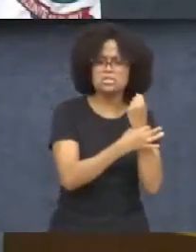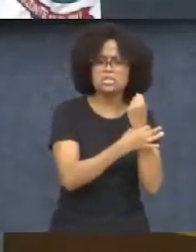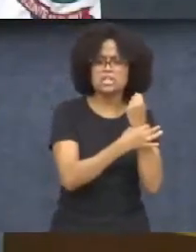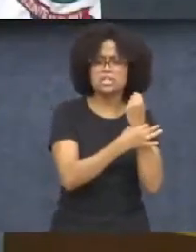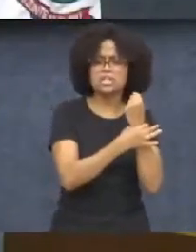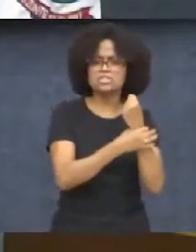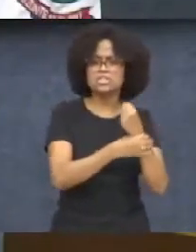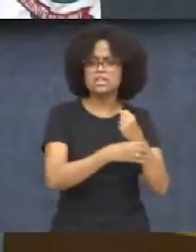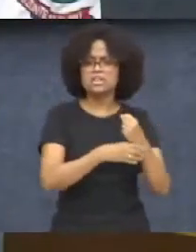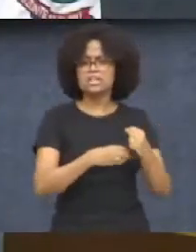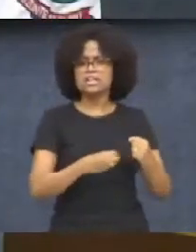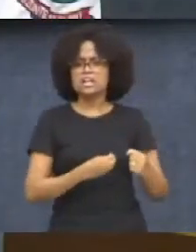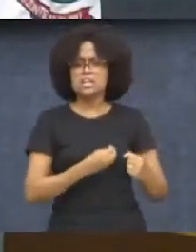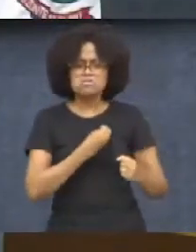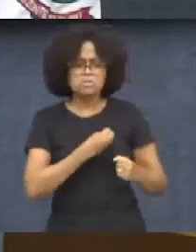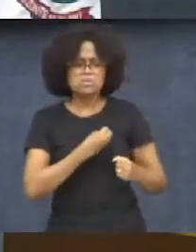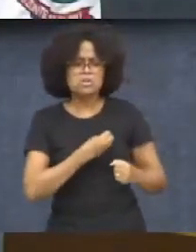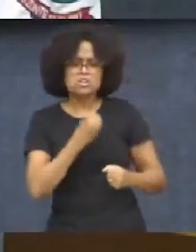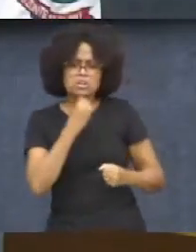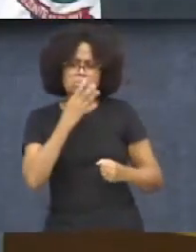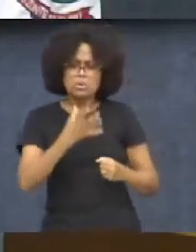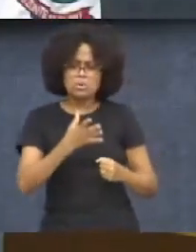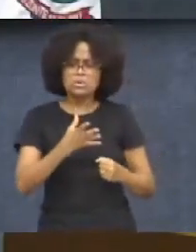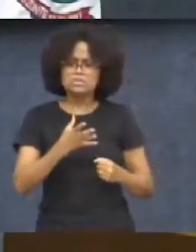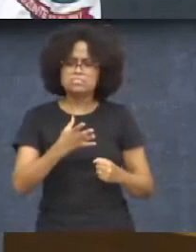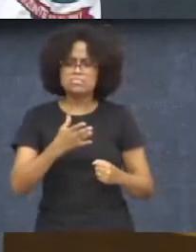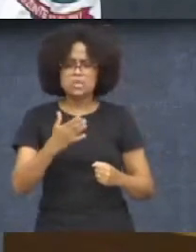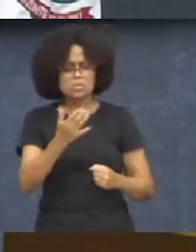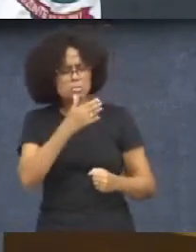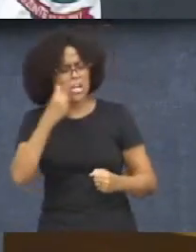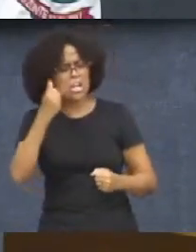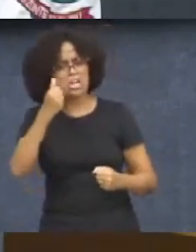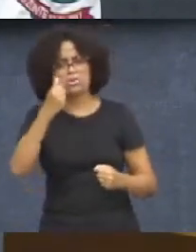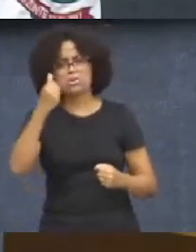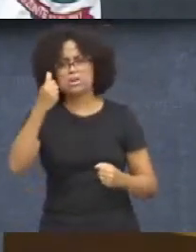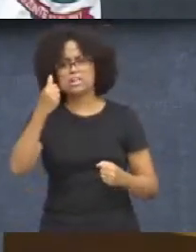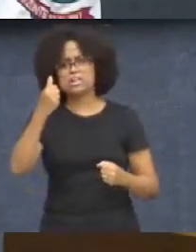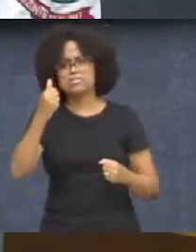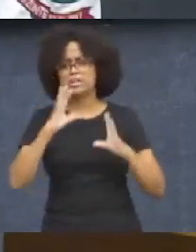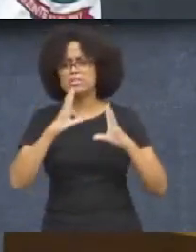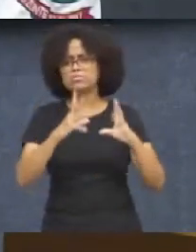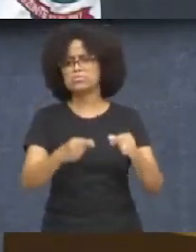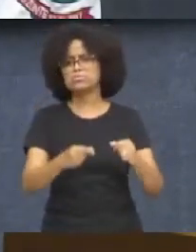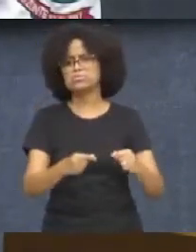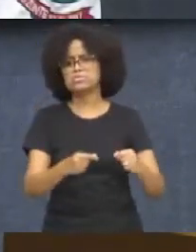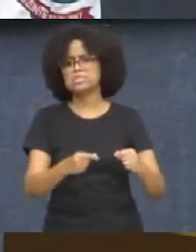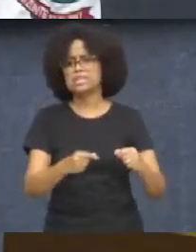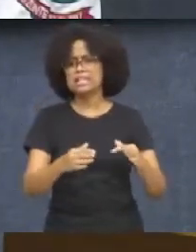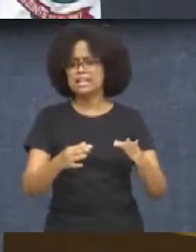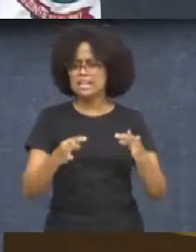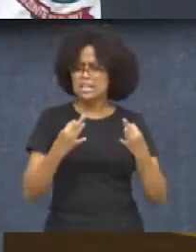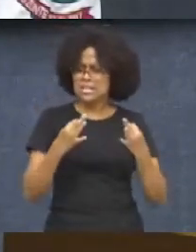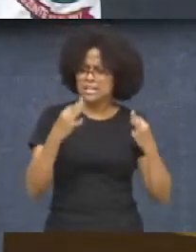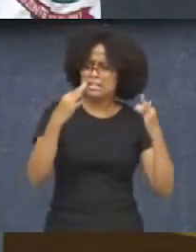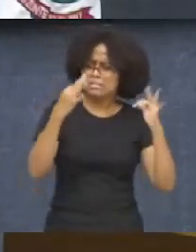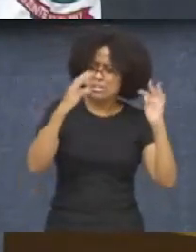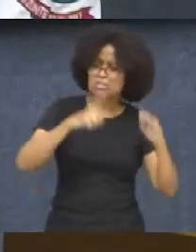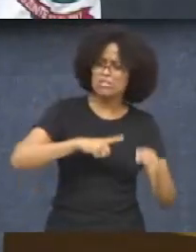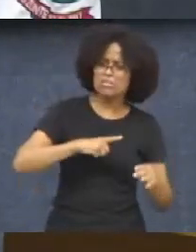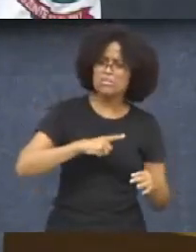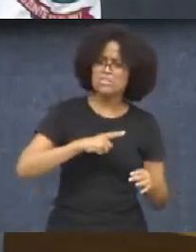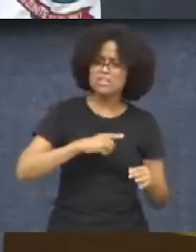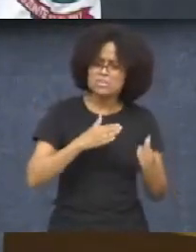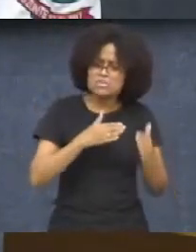para o trabalhador motorista de um ônibus, melhor é para todo mundo. Então, espera aí, já existe tecnologia para a gente conseguir chegar nesse ponto.